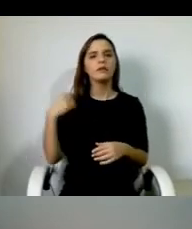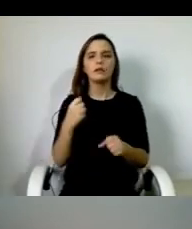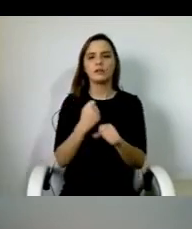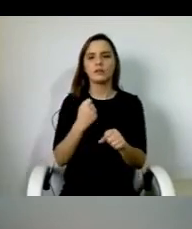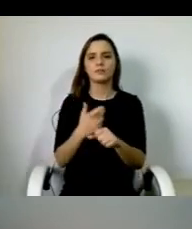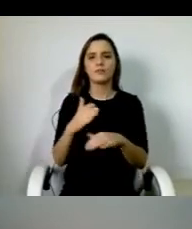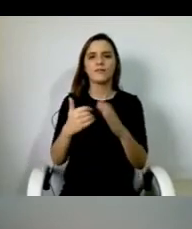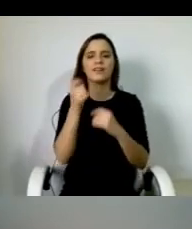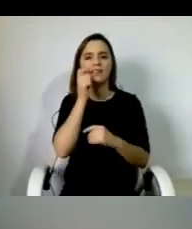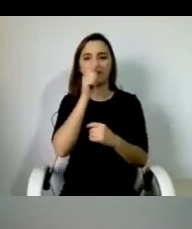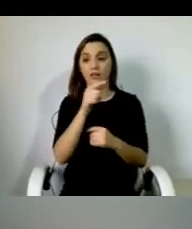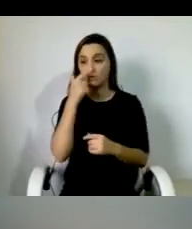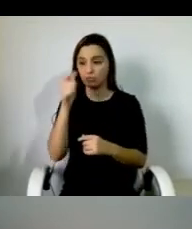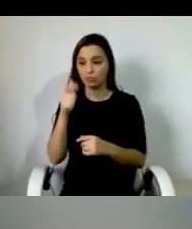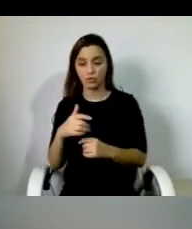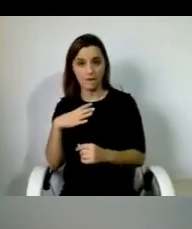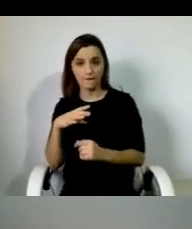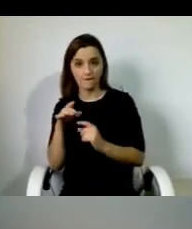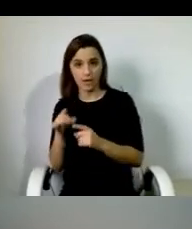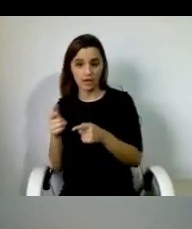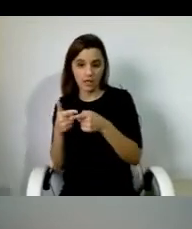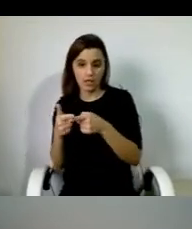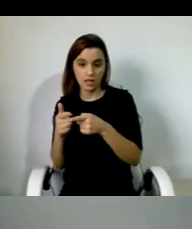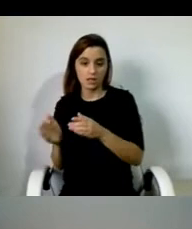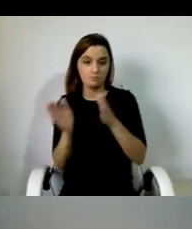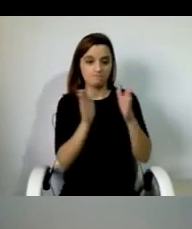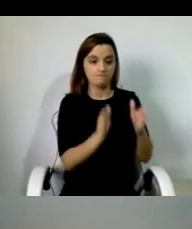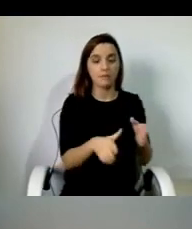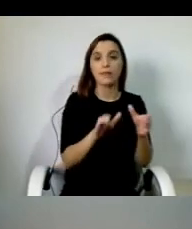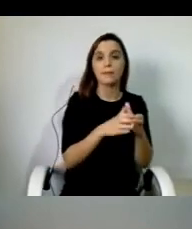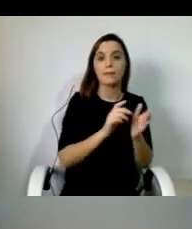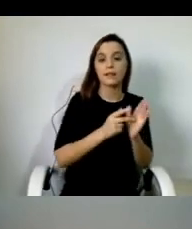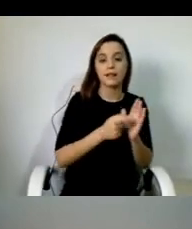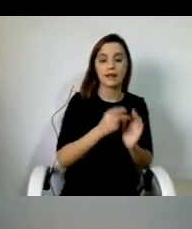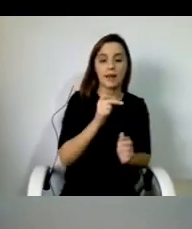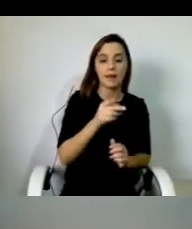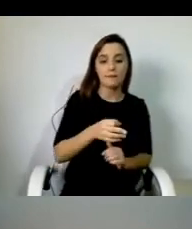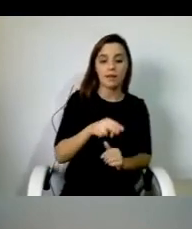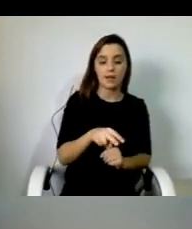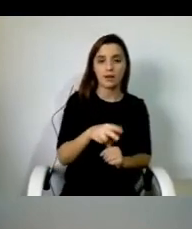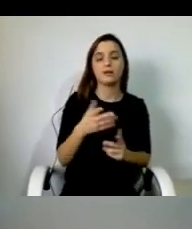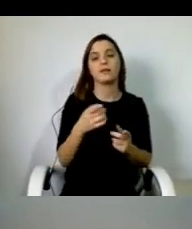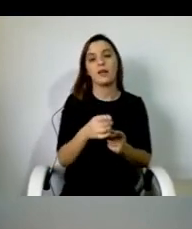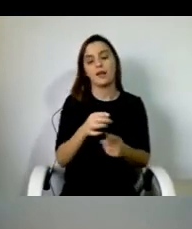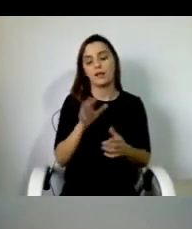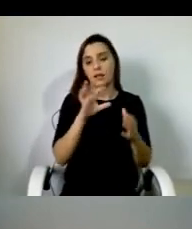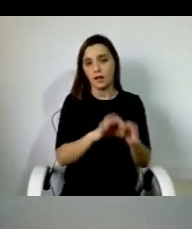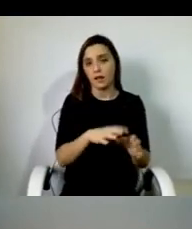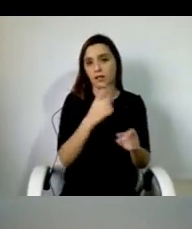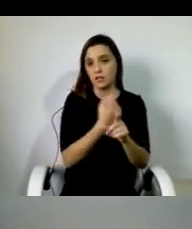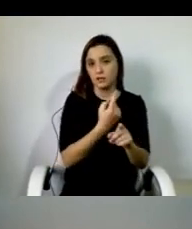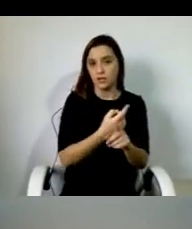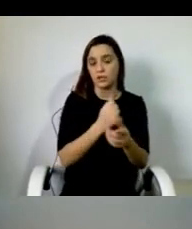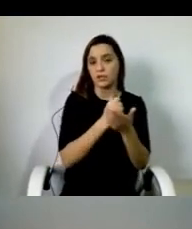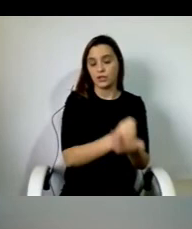beneficiário e a equipa técnica da APN, que estava dedicada a este serviço de assistência pessoal e era elaborado um